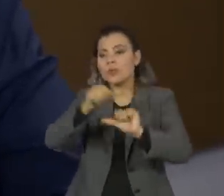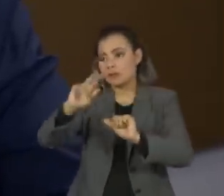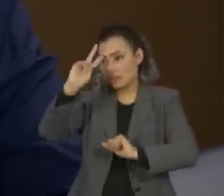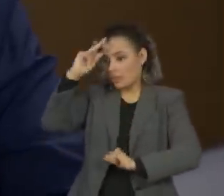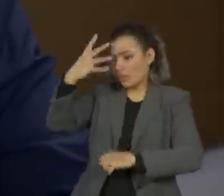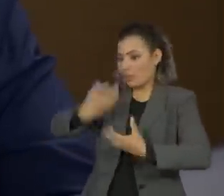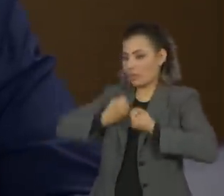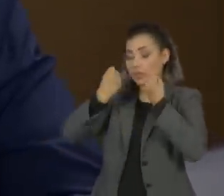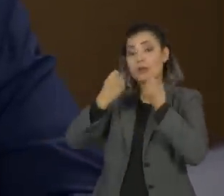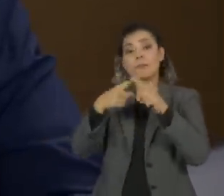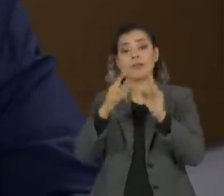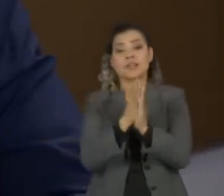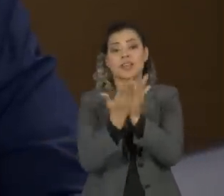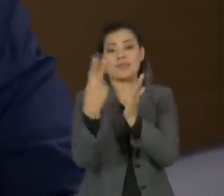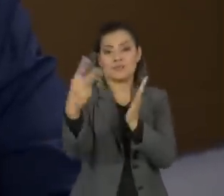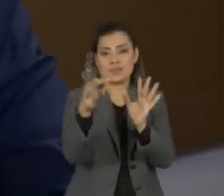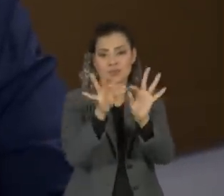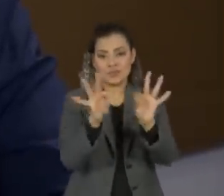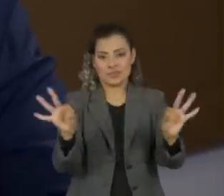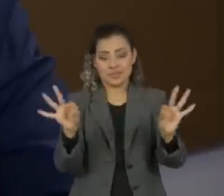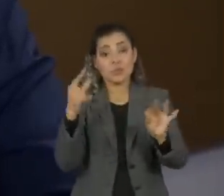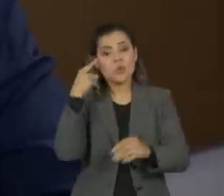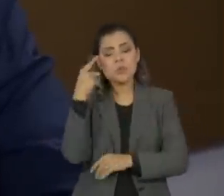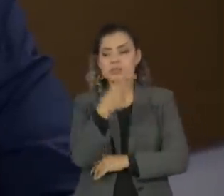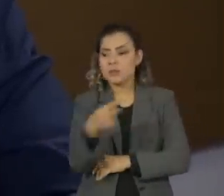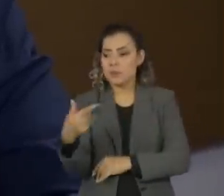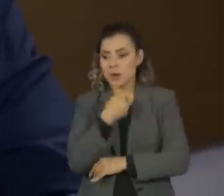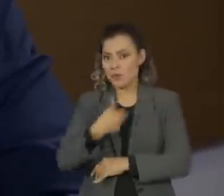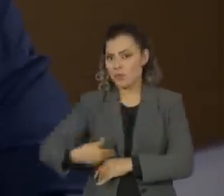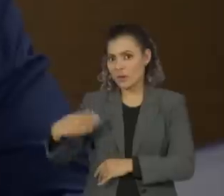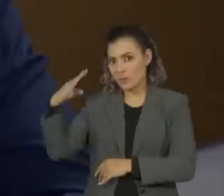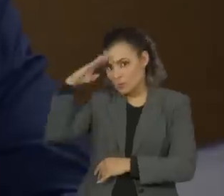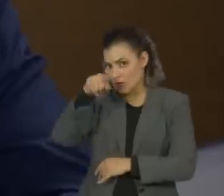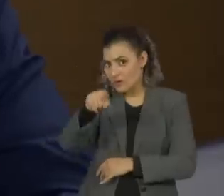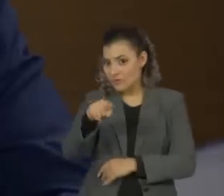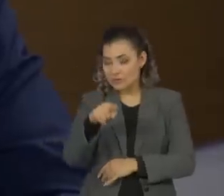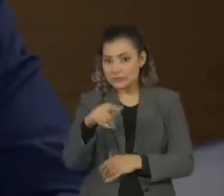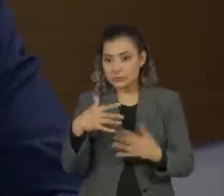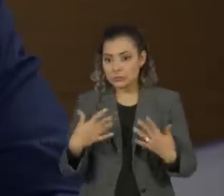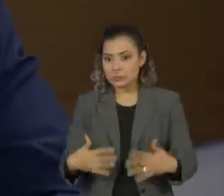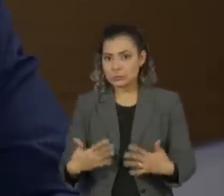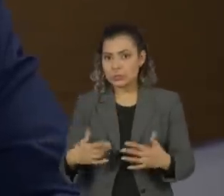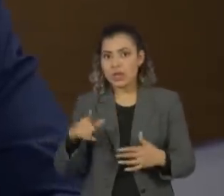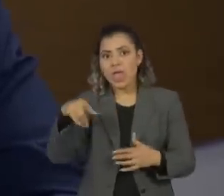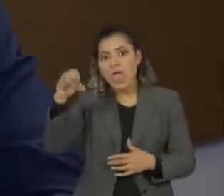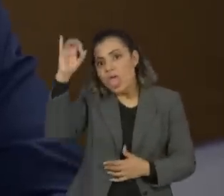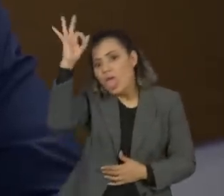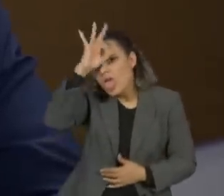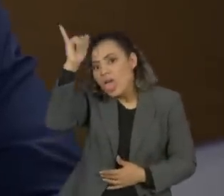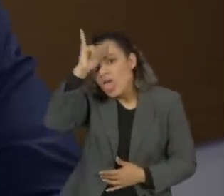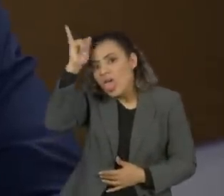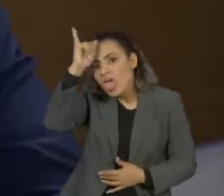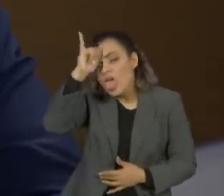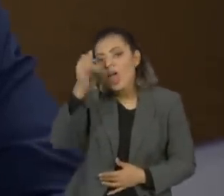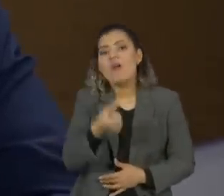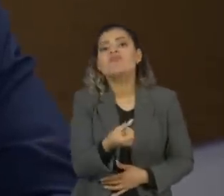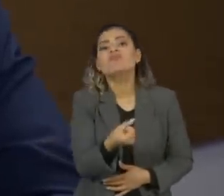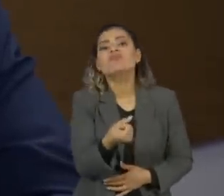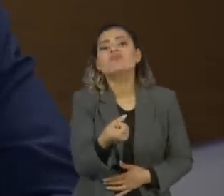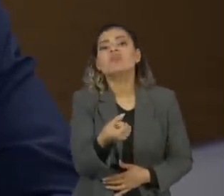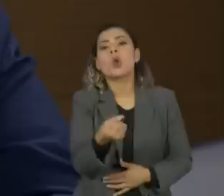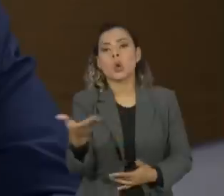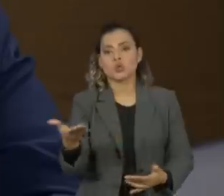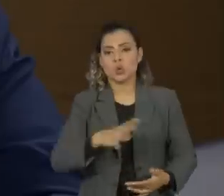aqui eu pinço um trecho do seu livro que depois de uma semana do governo Jair Bolsonaro, você já pinta ele como um demente, um frouxo, acanalhado,